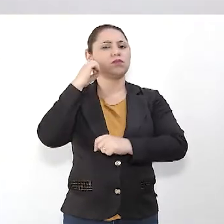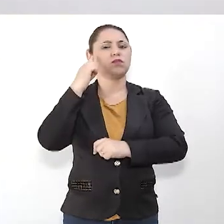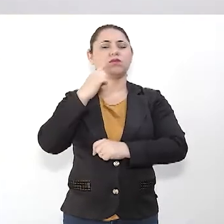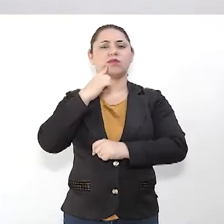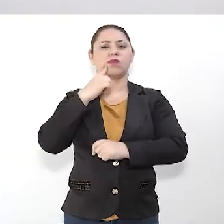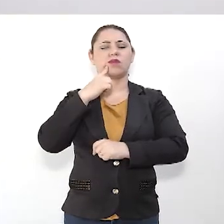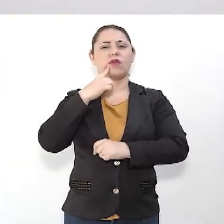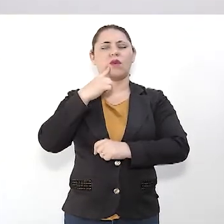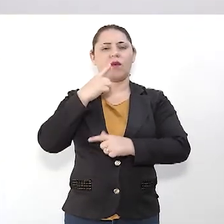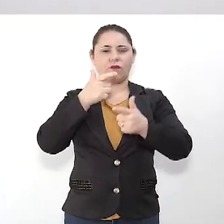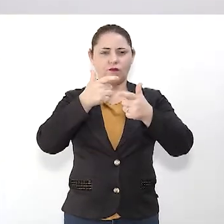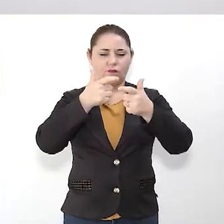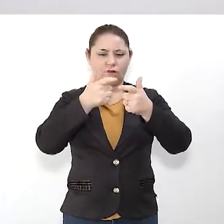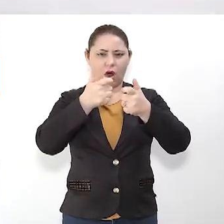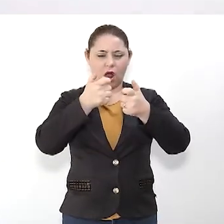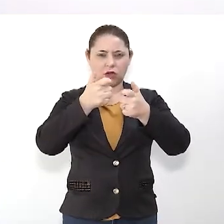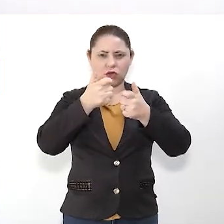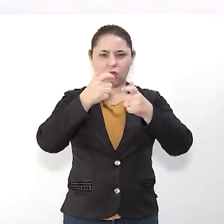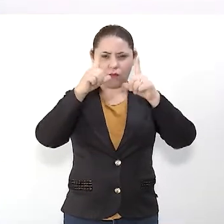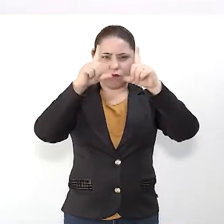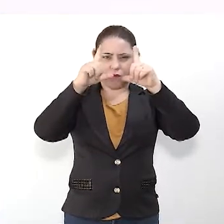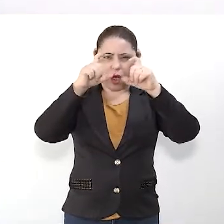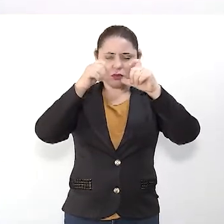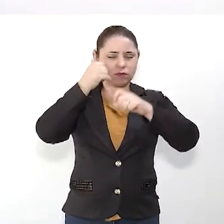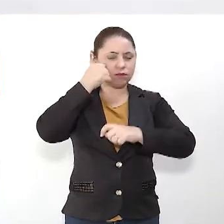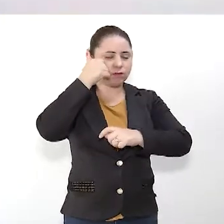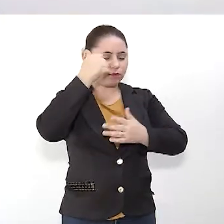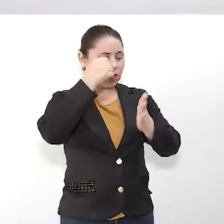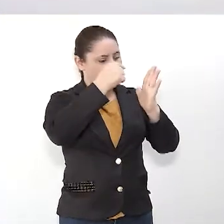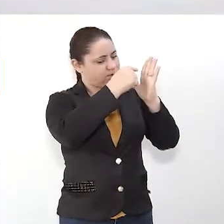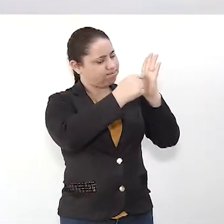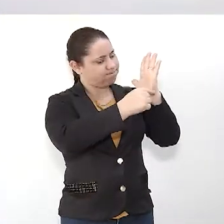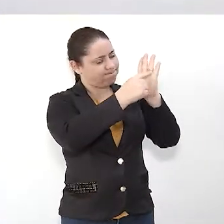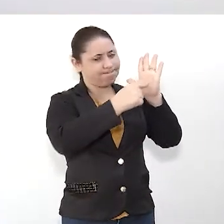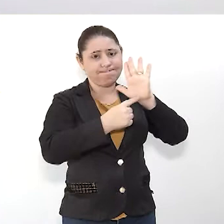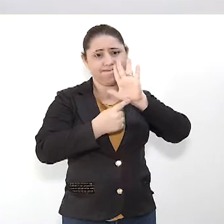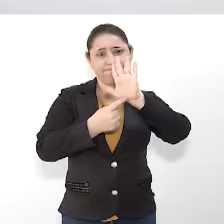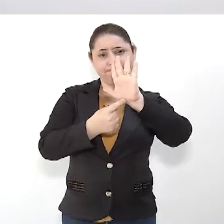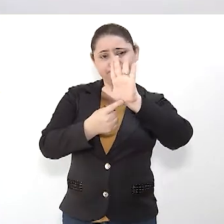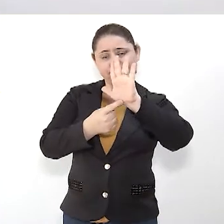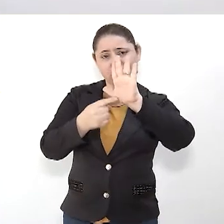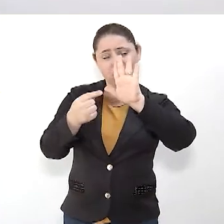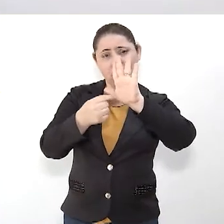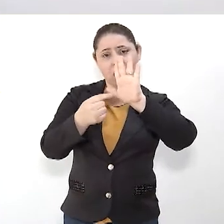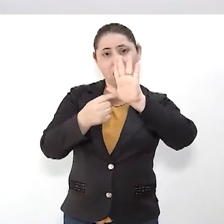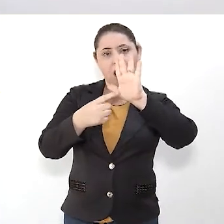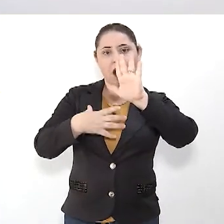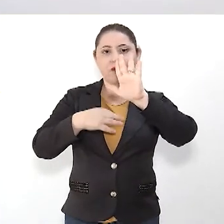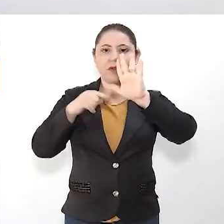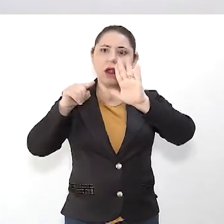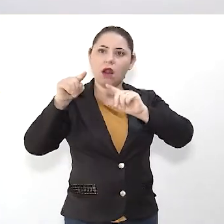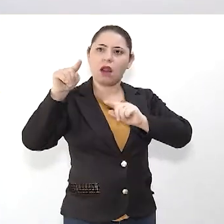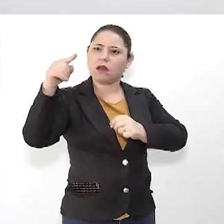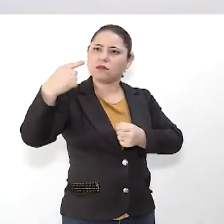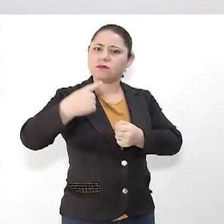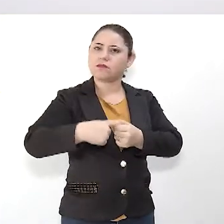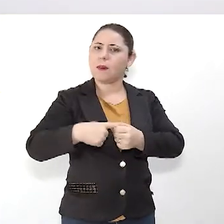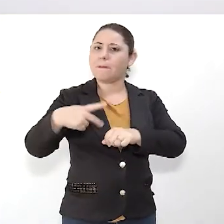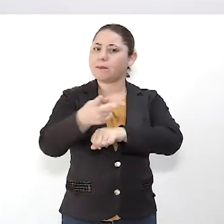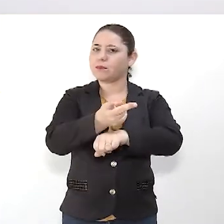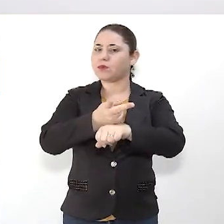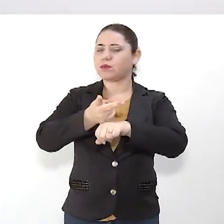auditiva, ela tirou uma foto no celular com o sinal vermelho nas mãos e através disso a